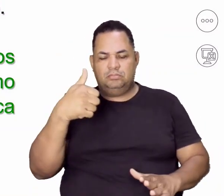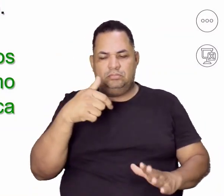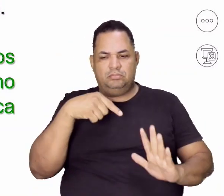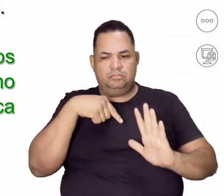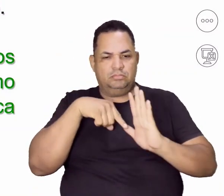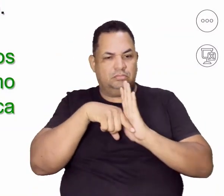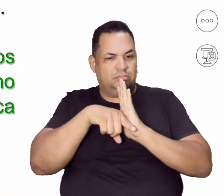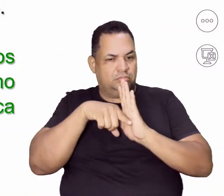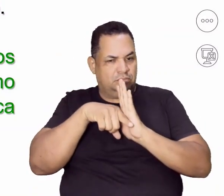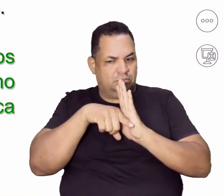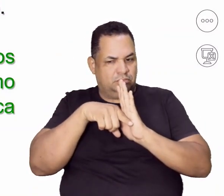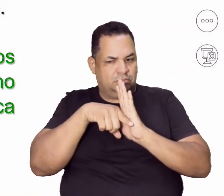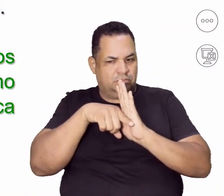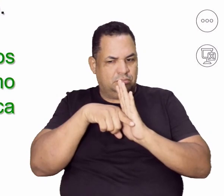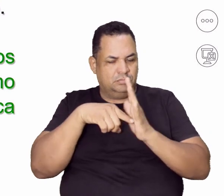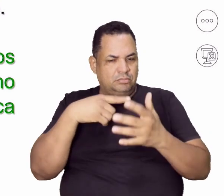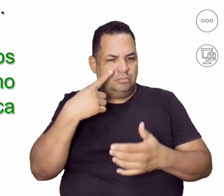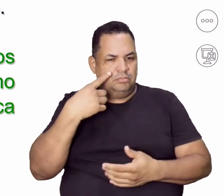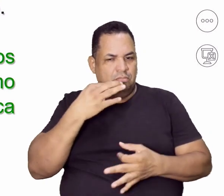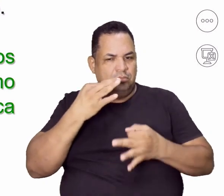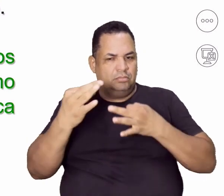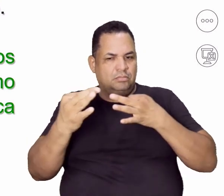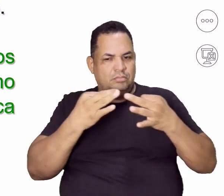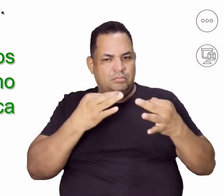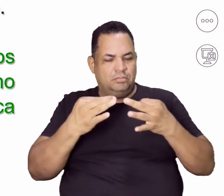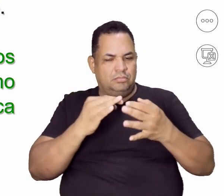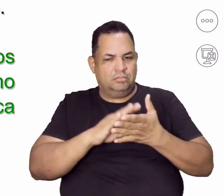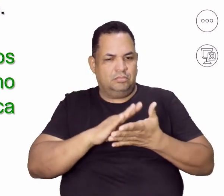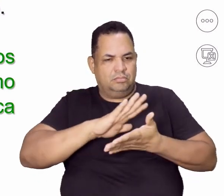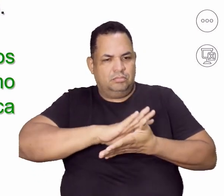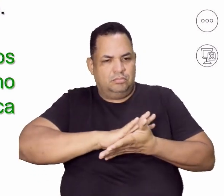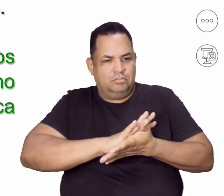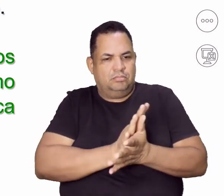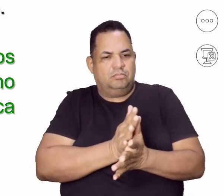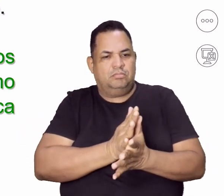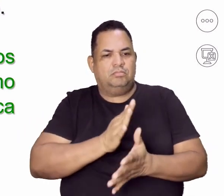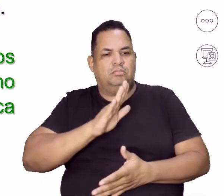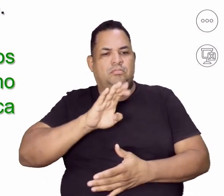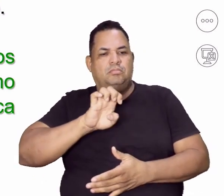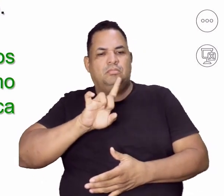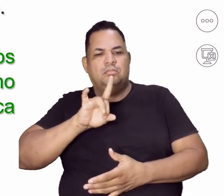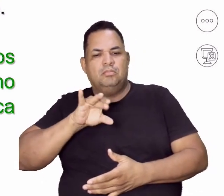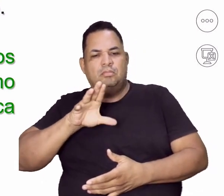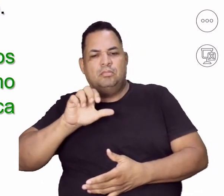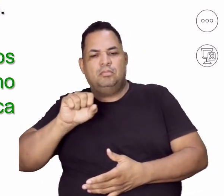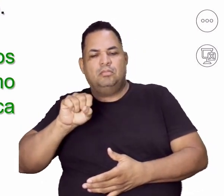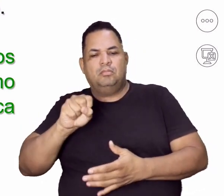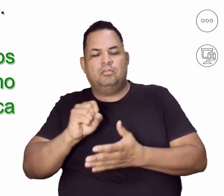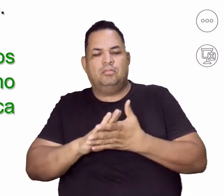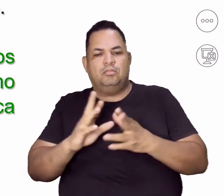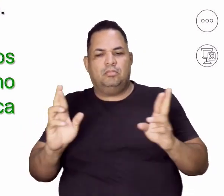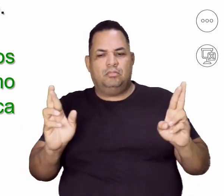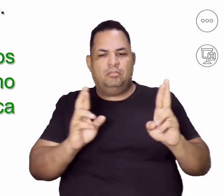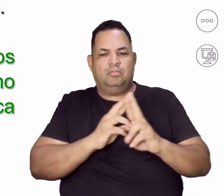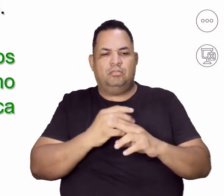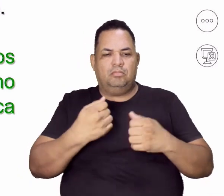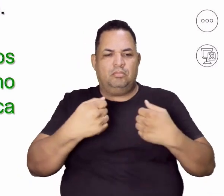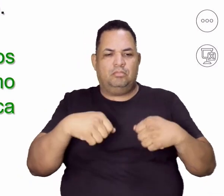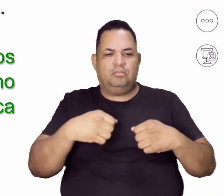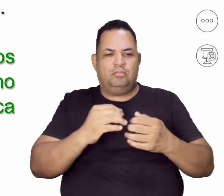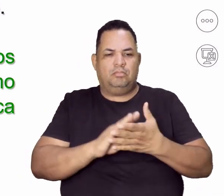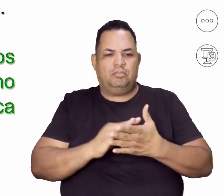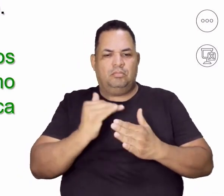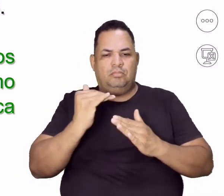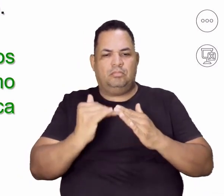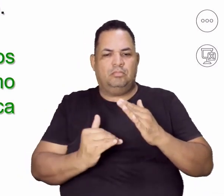analisar criticamente os preconceitos, estereótipos e relações de poder